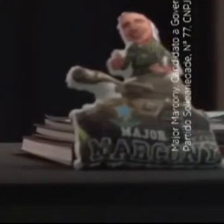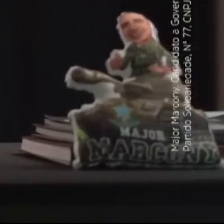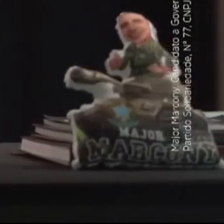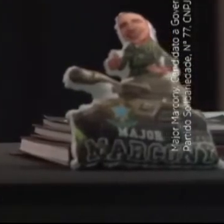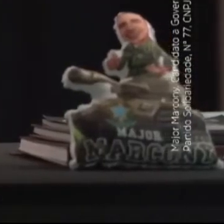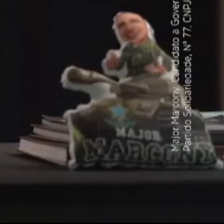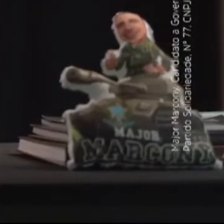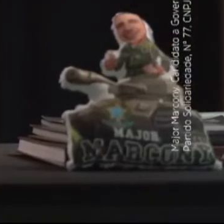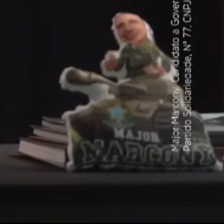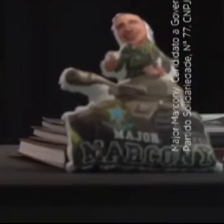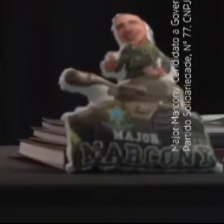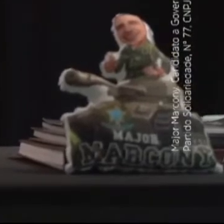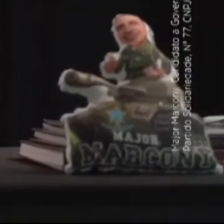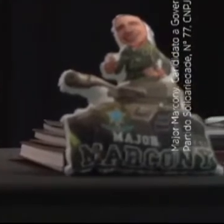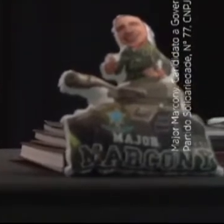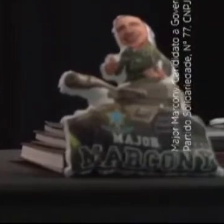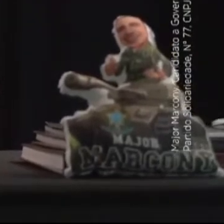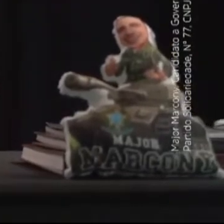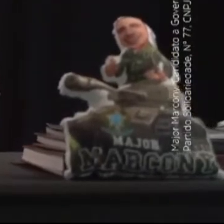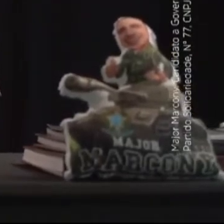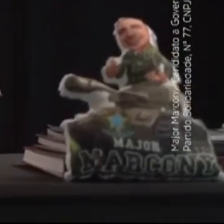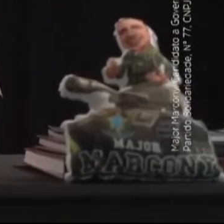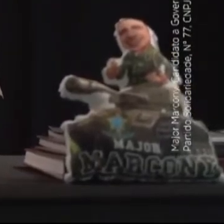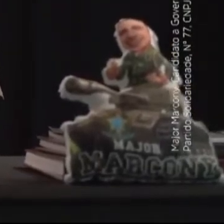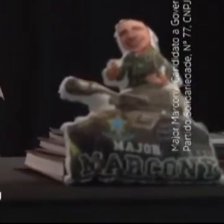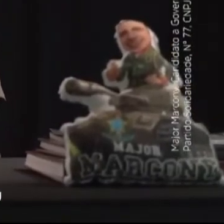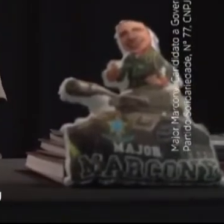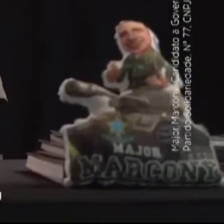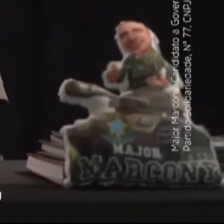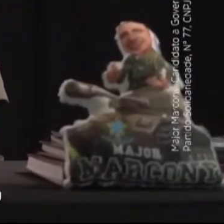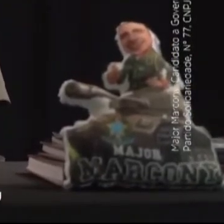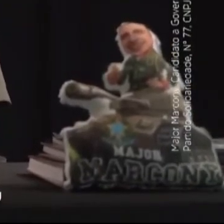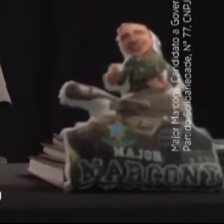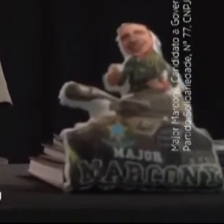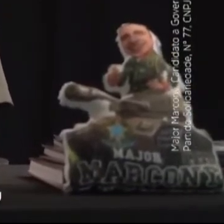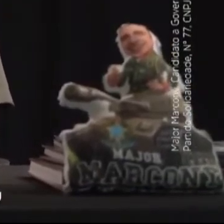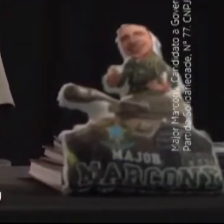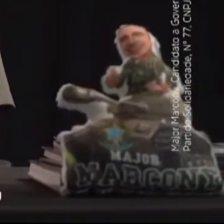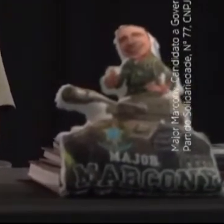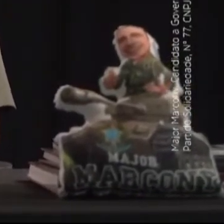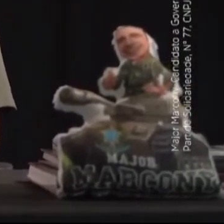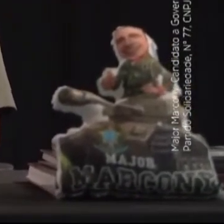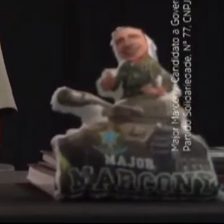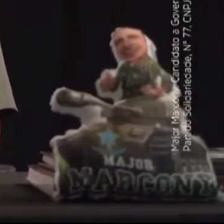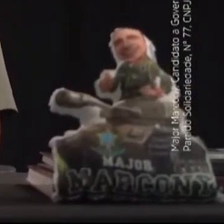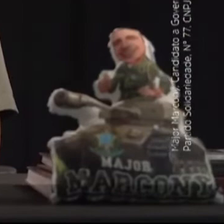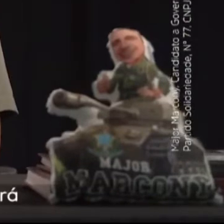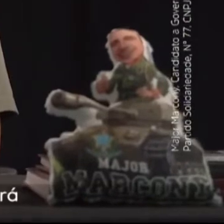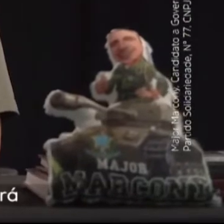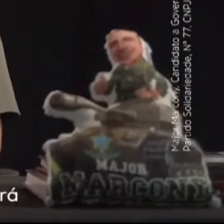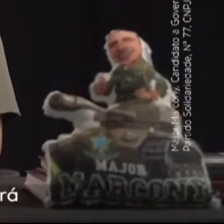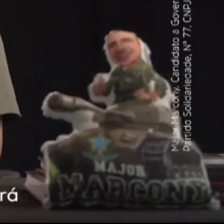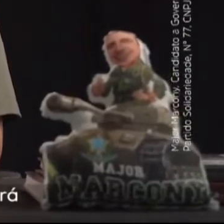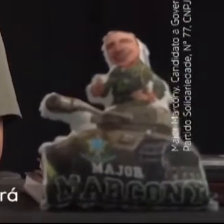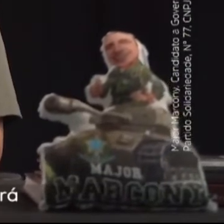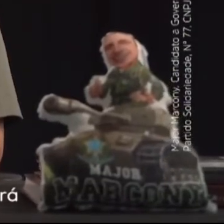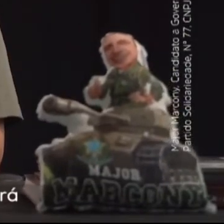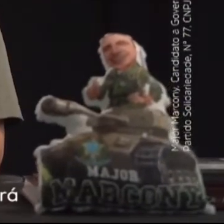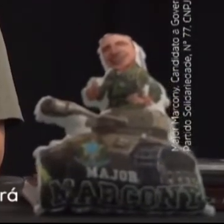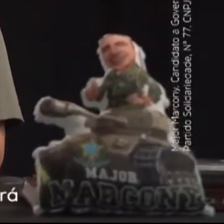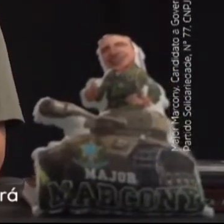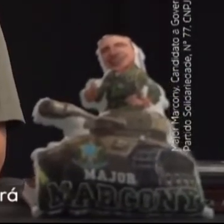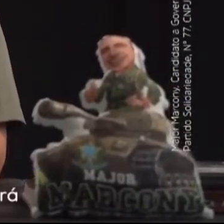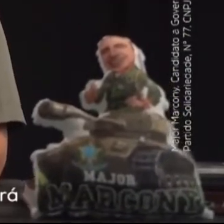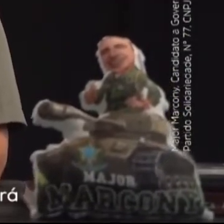desanimado e sem esperança em um futuro melhor. Eu sei que você se decepcionou com a política e acredita que os